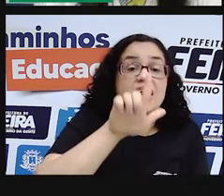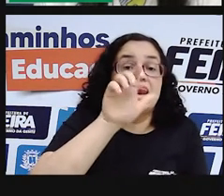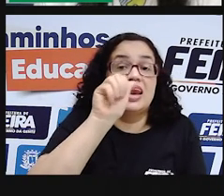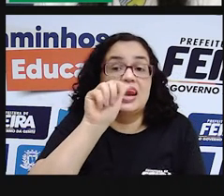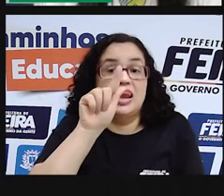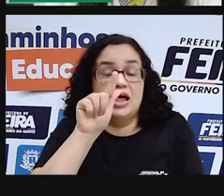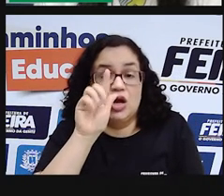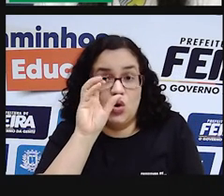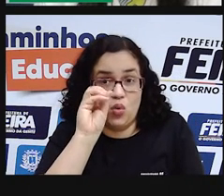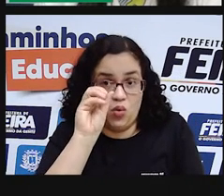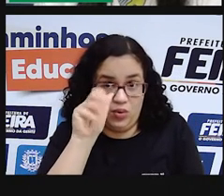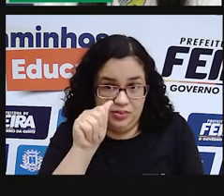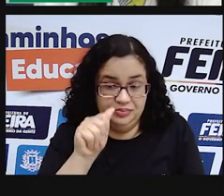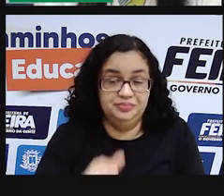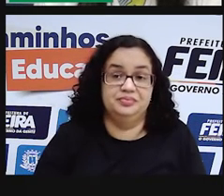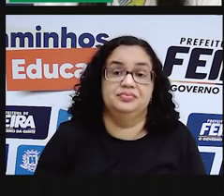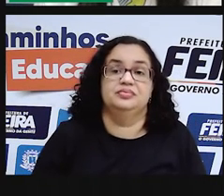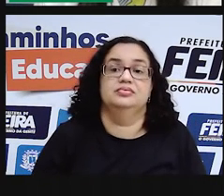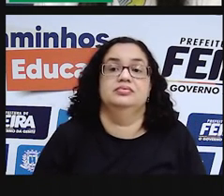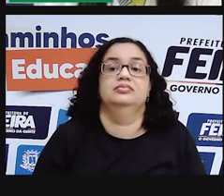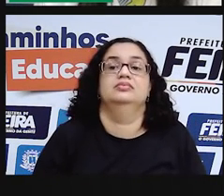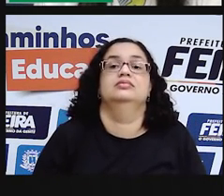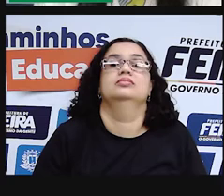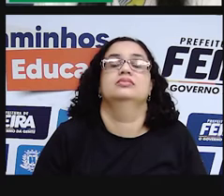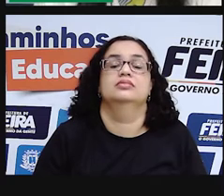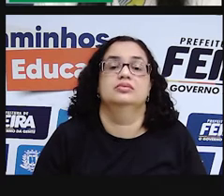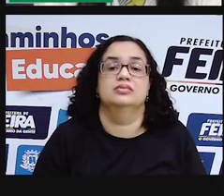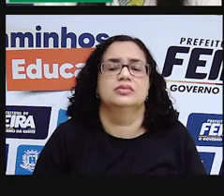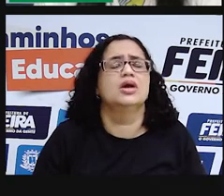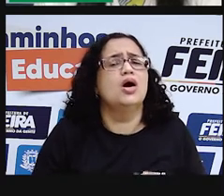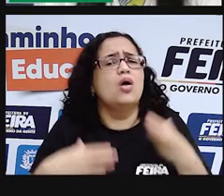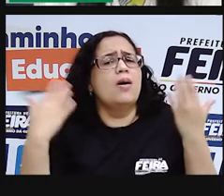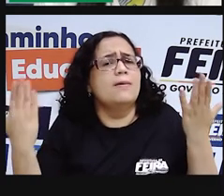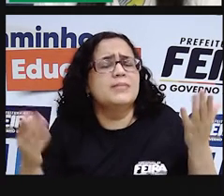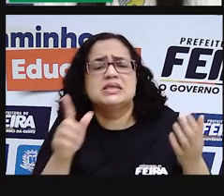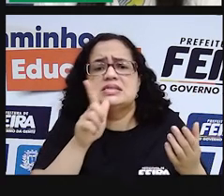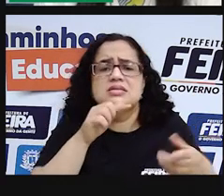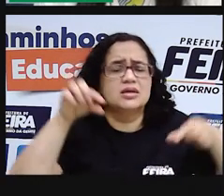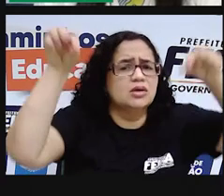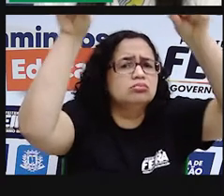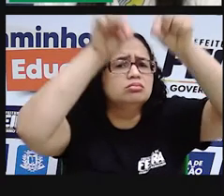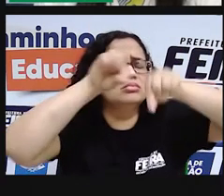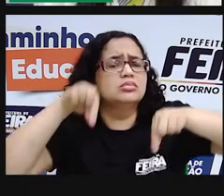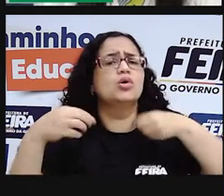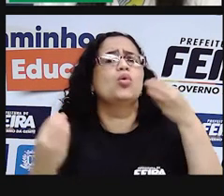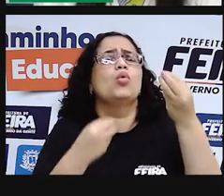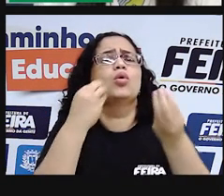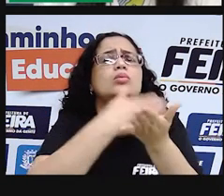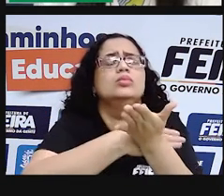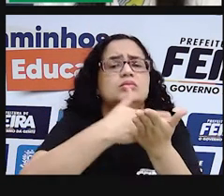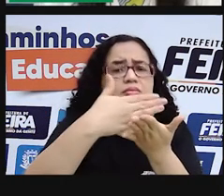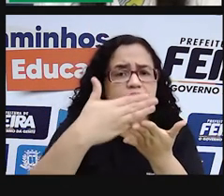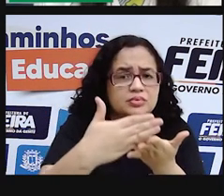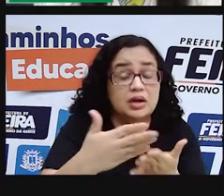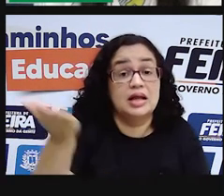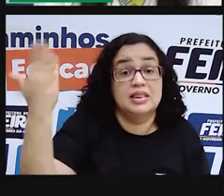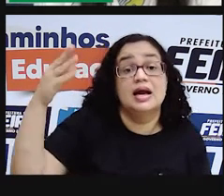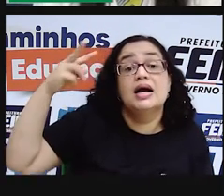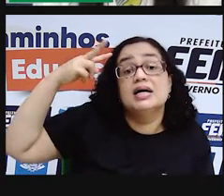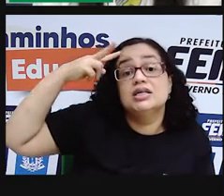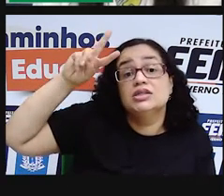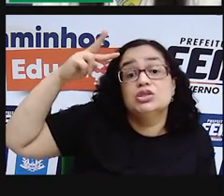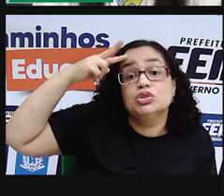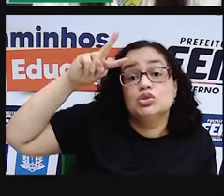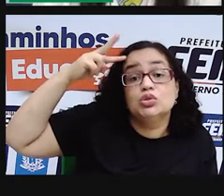lagoa. Mas as lagoas surgem como? Lá na história,